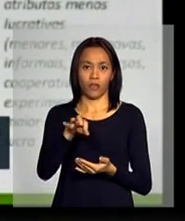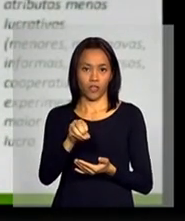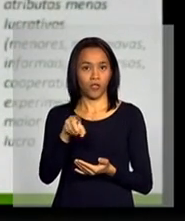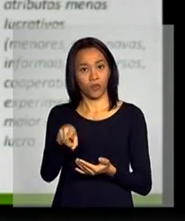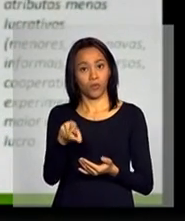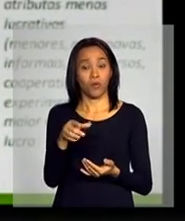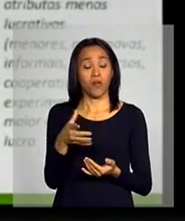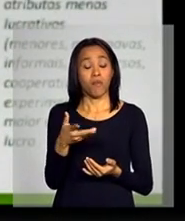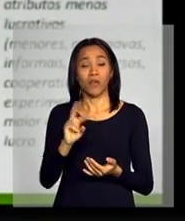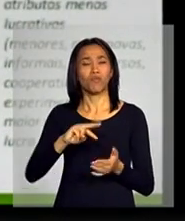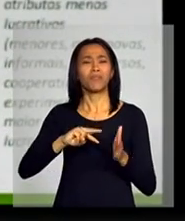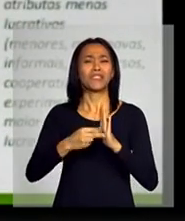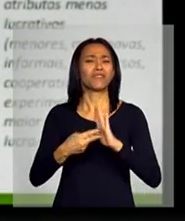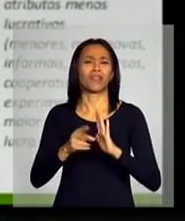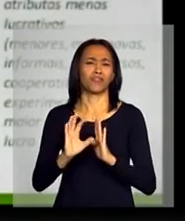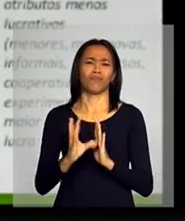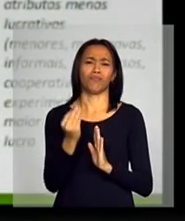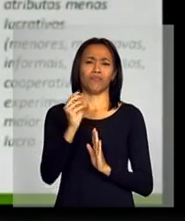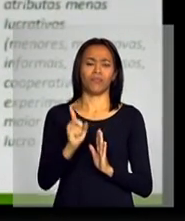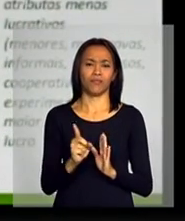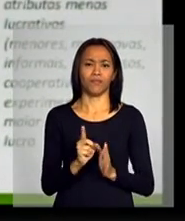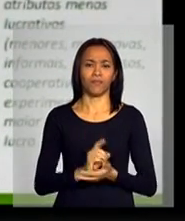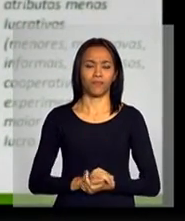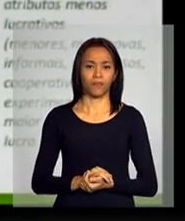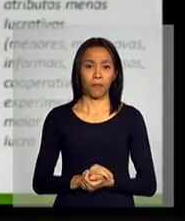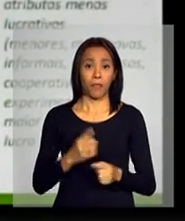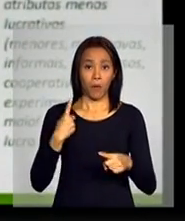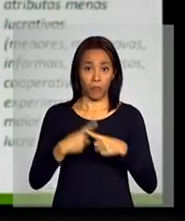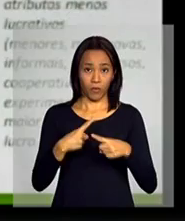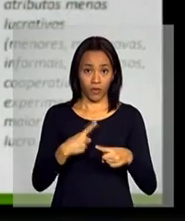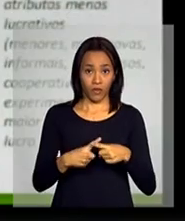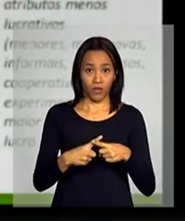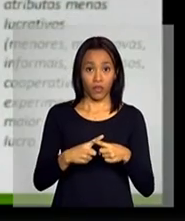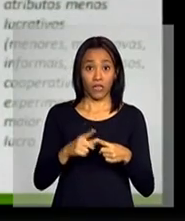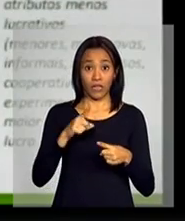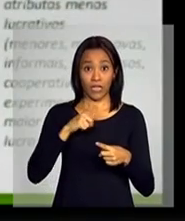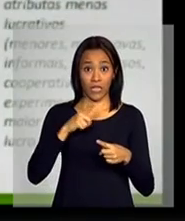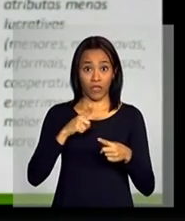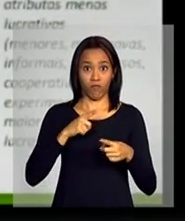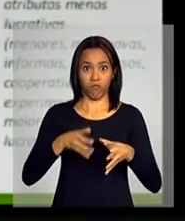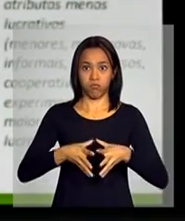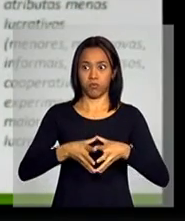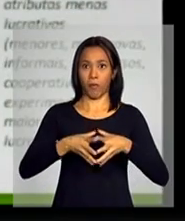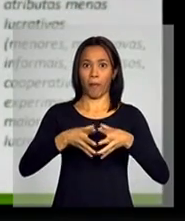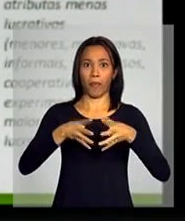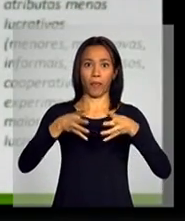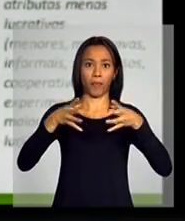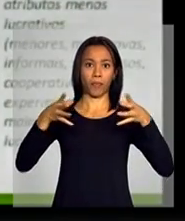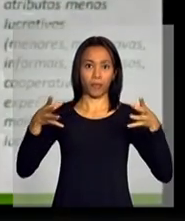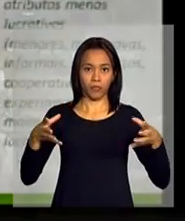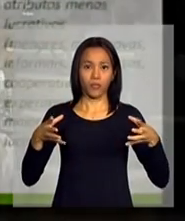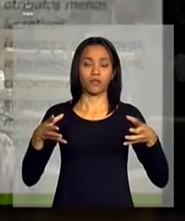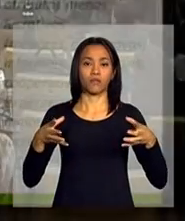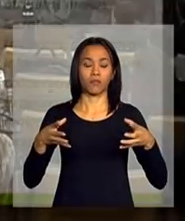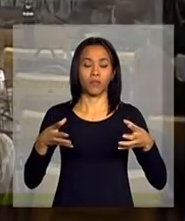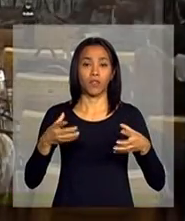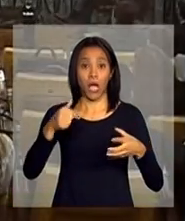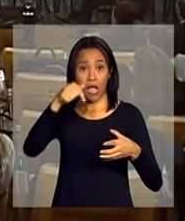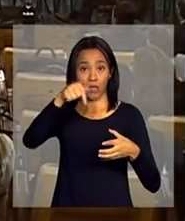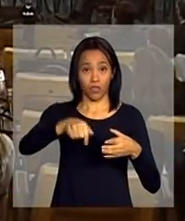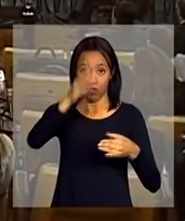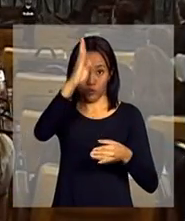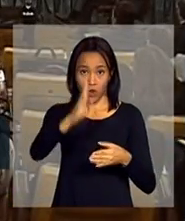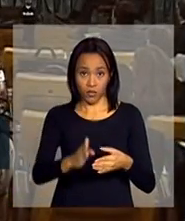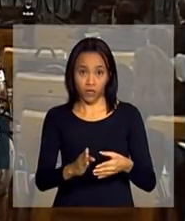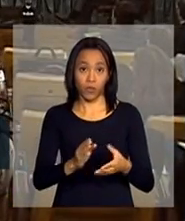positivo, mas não é significativo. Porque, na verdade, houve um boom que a gente tem olhado pouco. no Brasil,